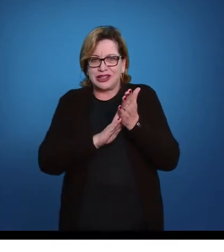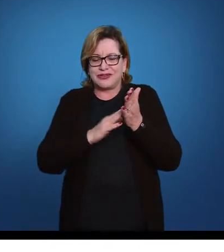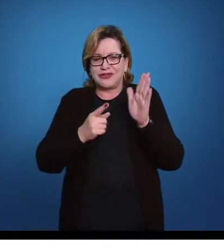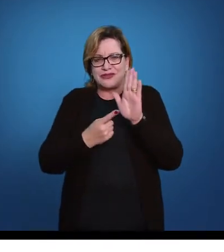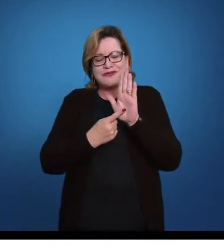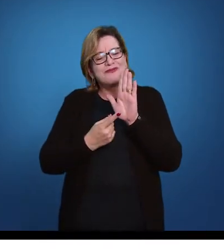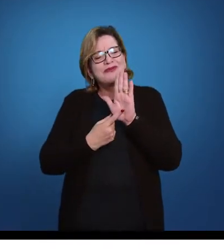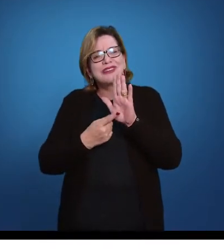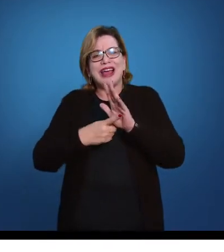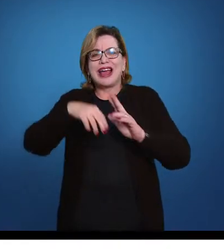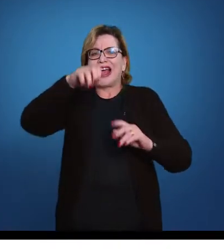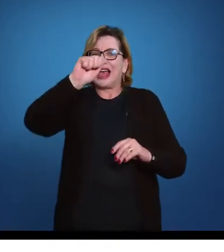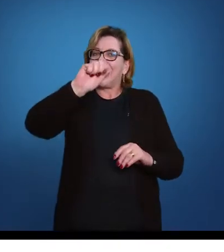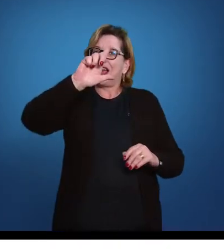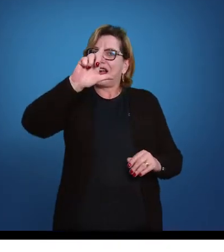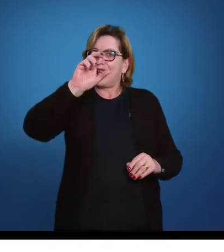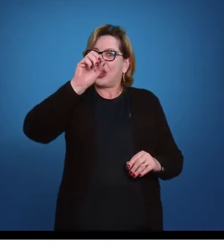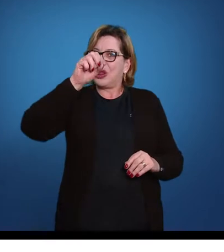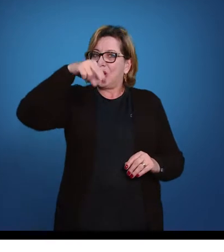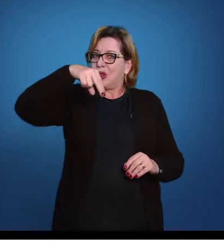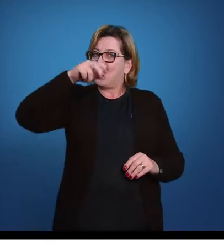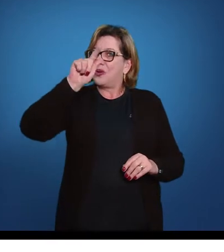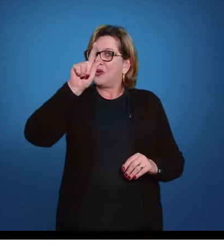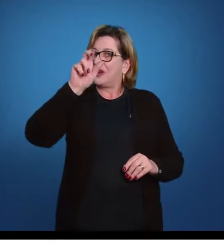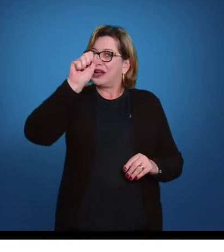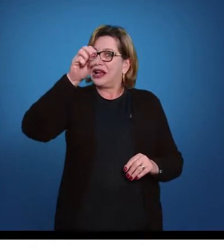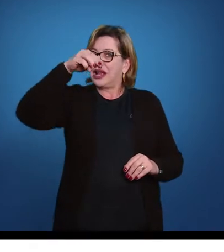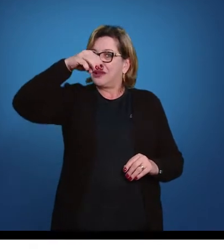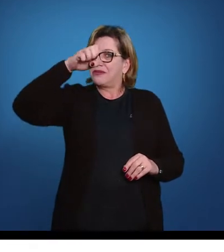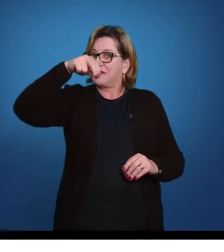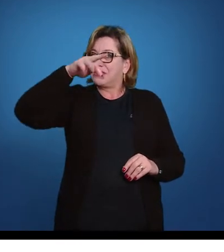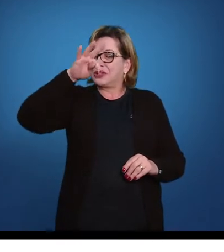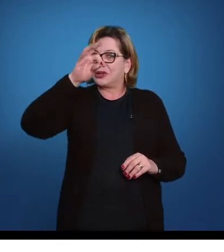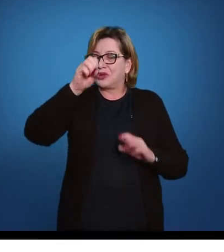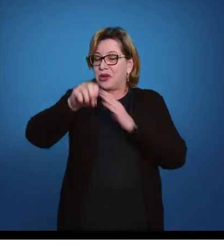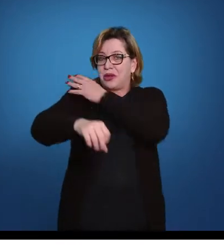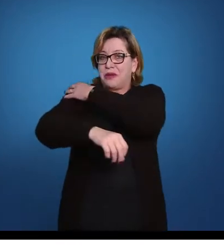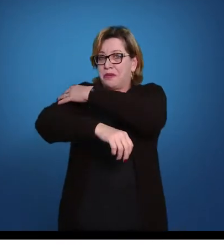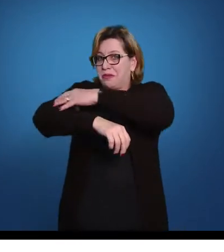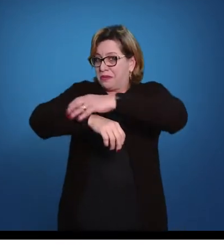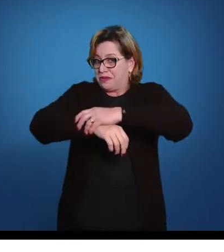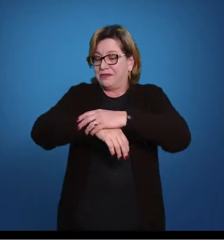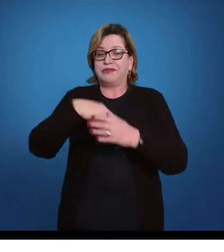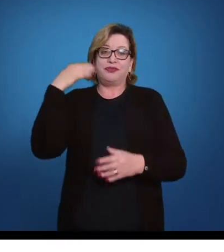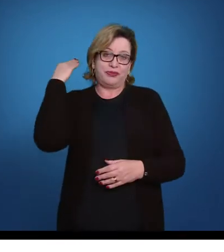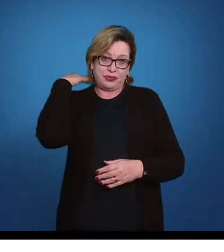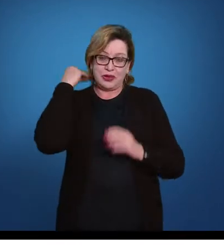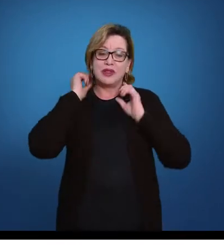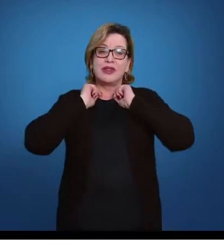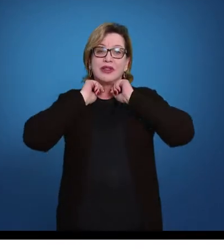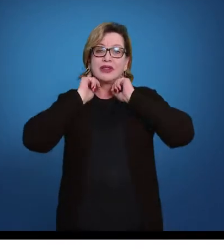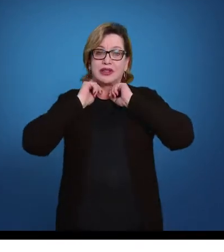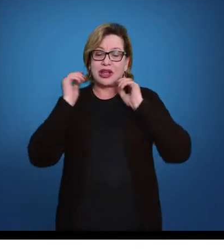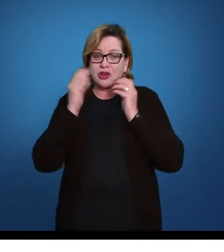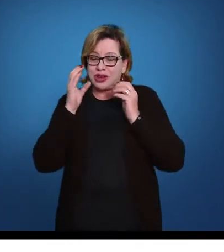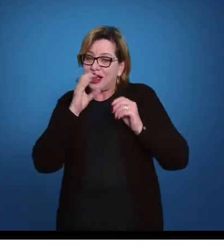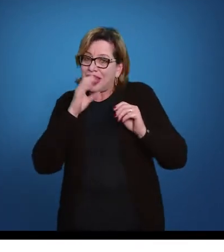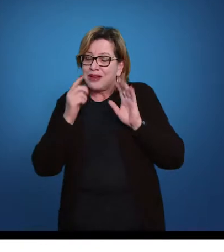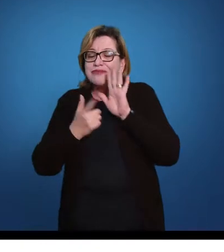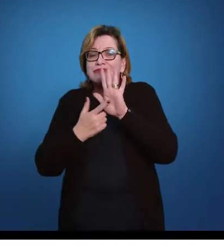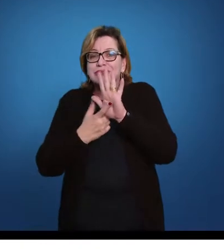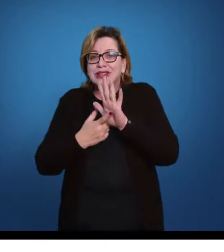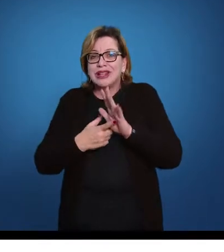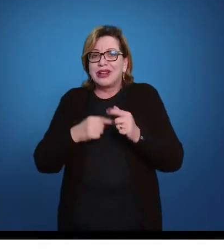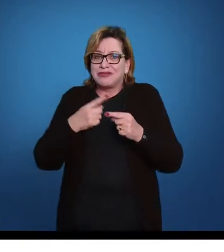alongamentos, principalmente para braços, costas e pescoço. A gente vai dar uma acelerada aqui em função do